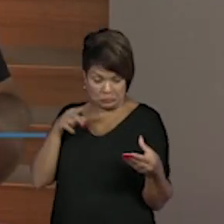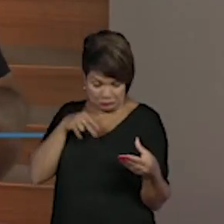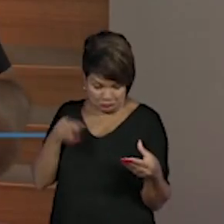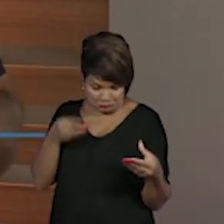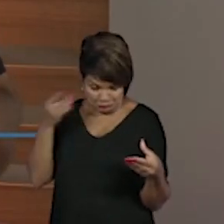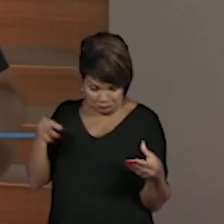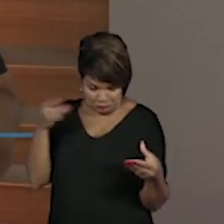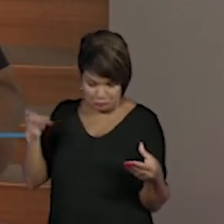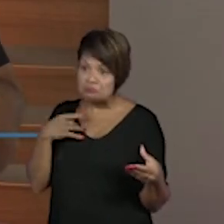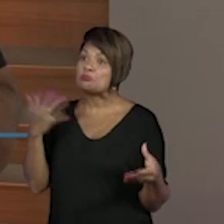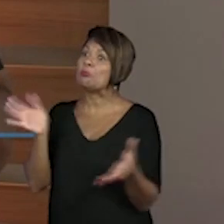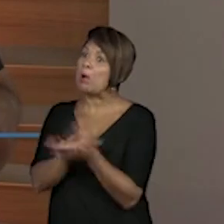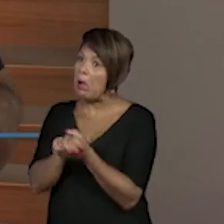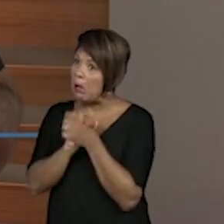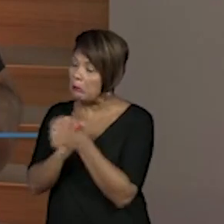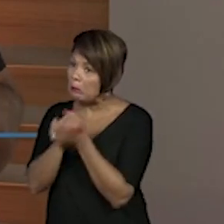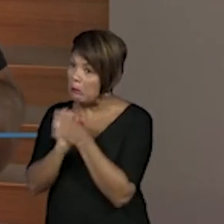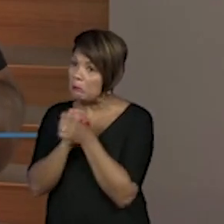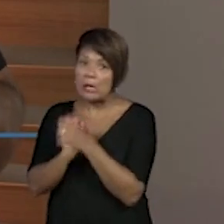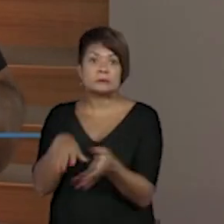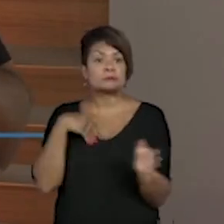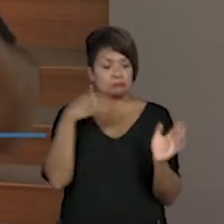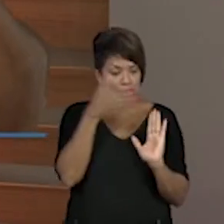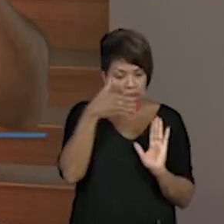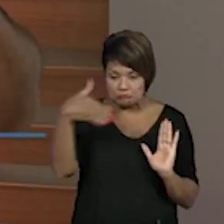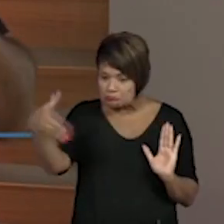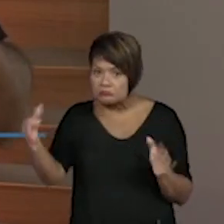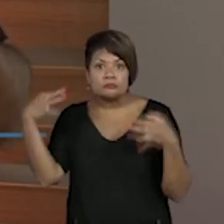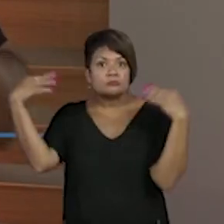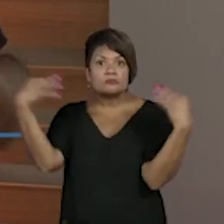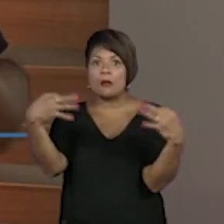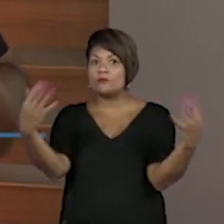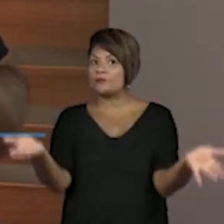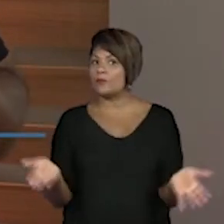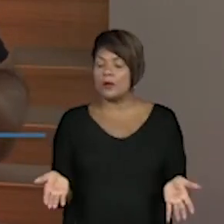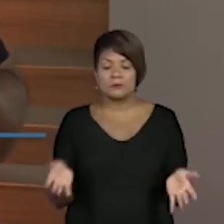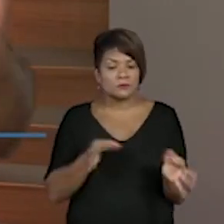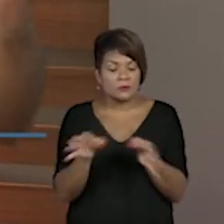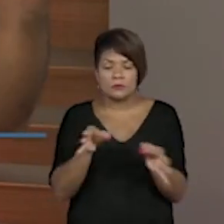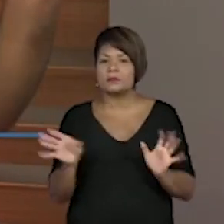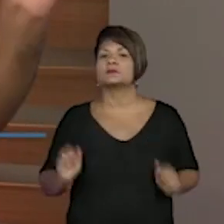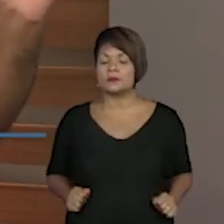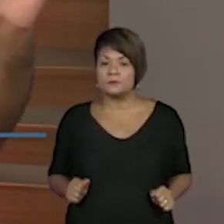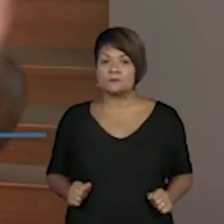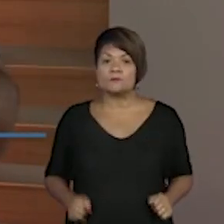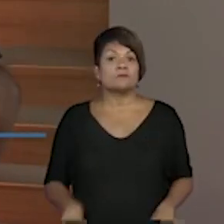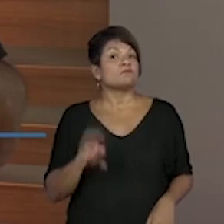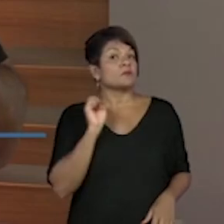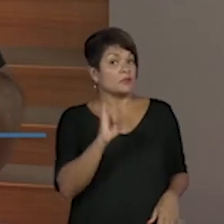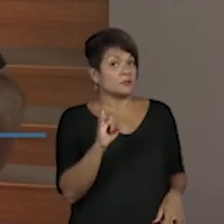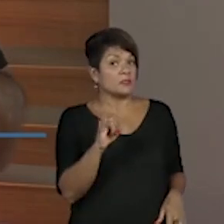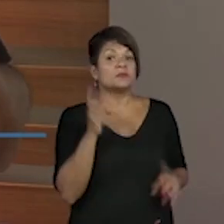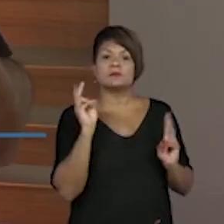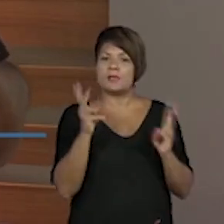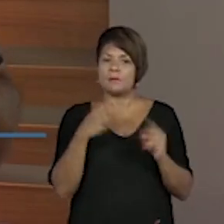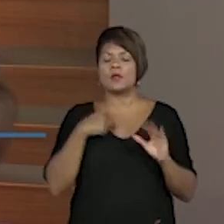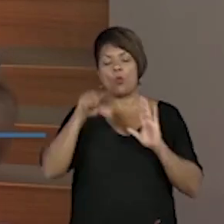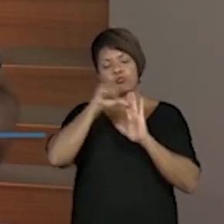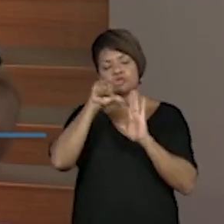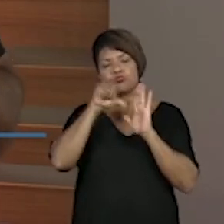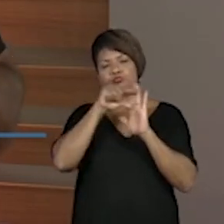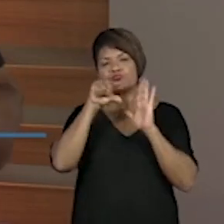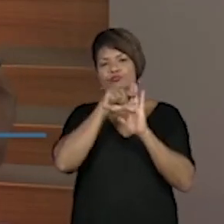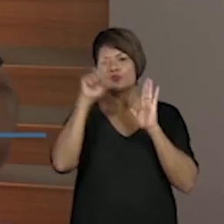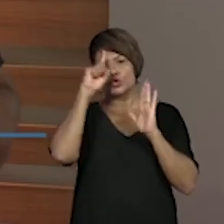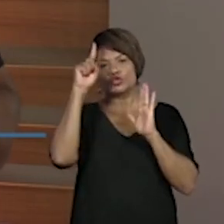parabéns! Você conseguiu fazer todas as tarefas e está super bem organizadinho. Se eu sempre fazer esse cabeçal, colocando